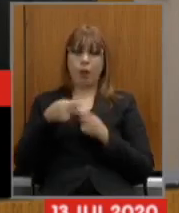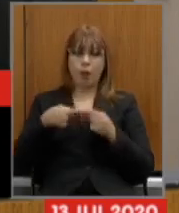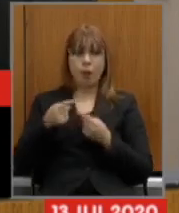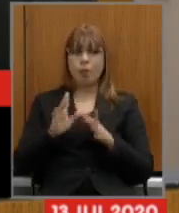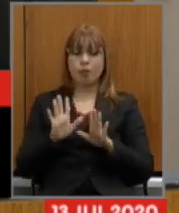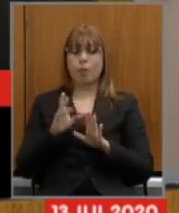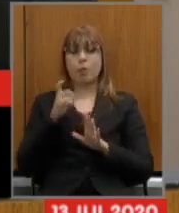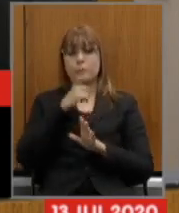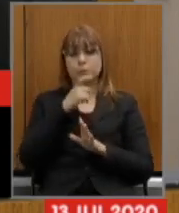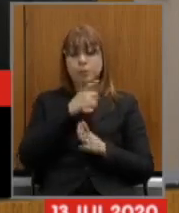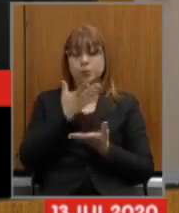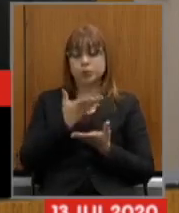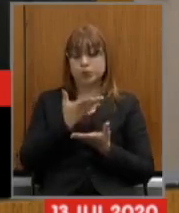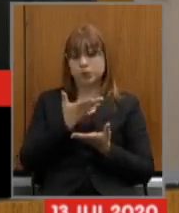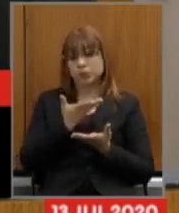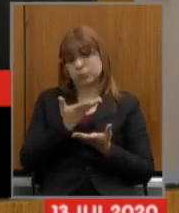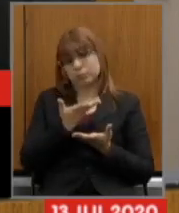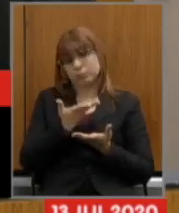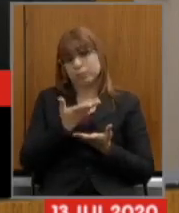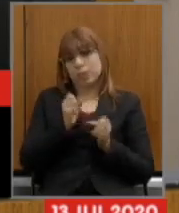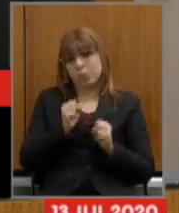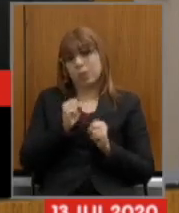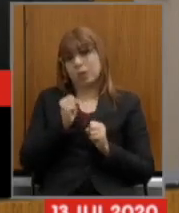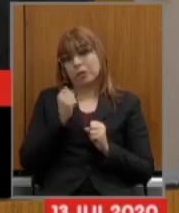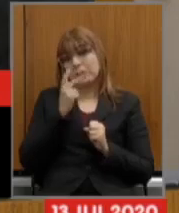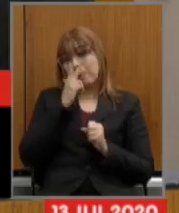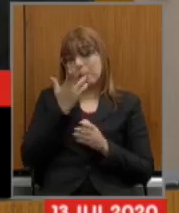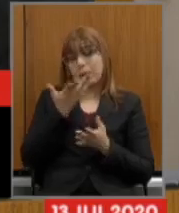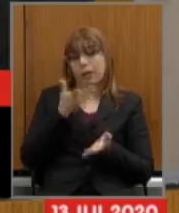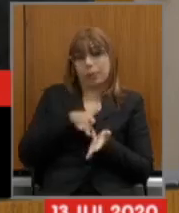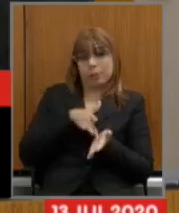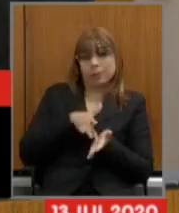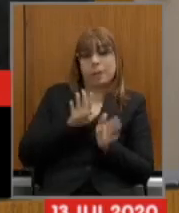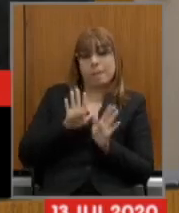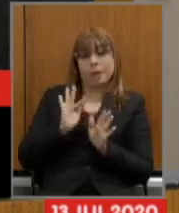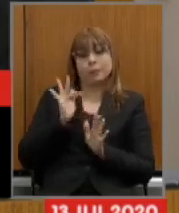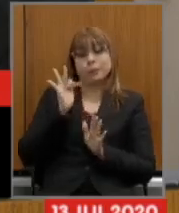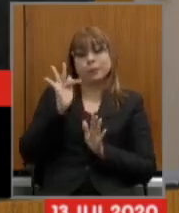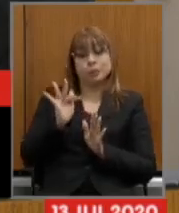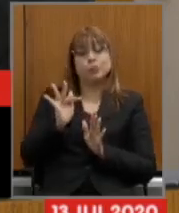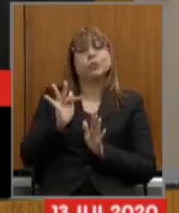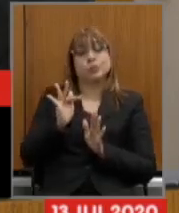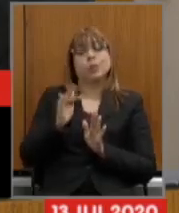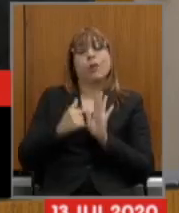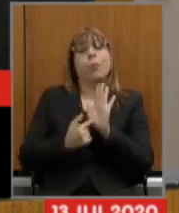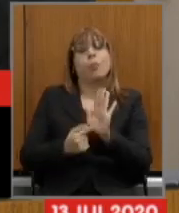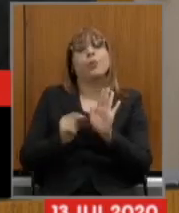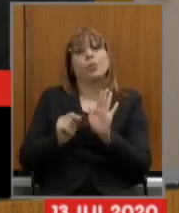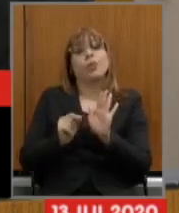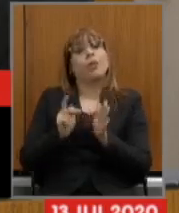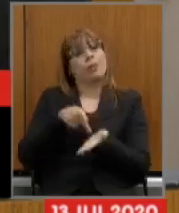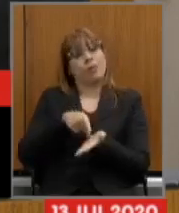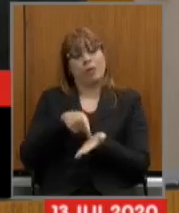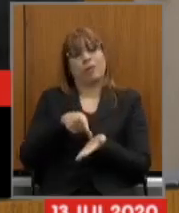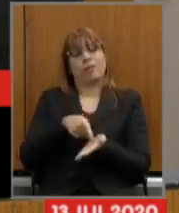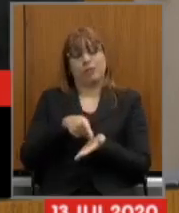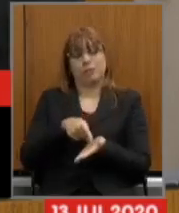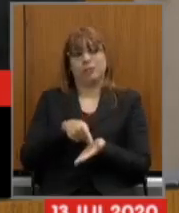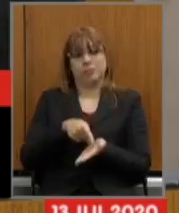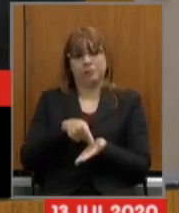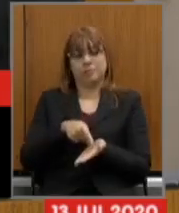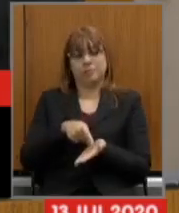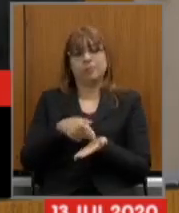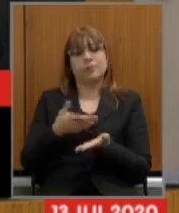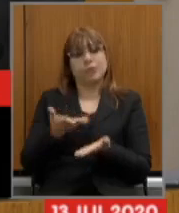futuro a verdade sempre prevalece é isso que eu peço que o